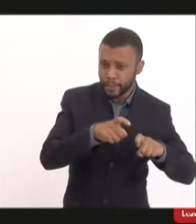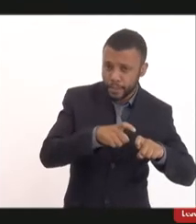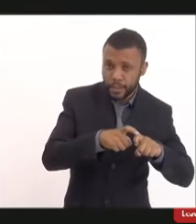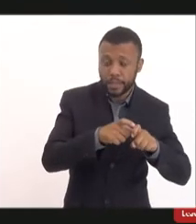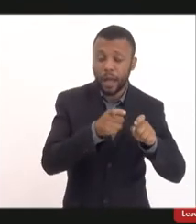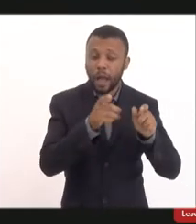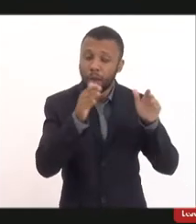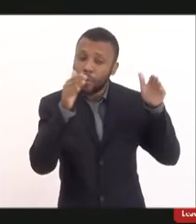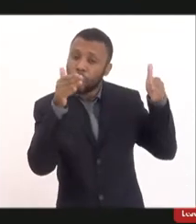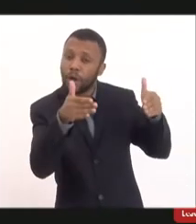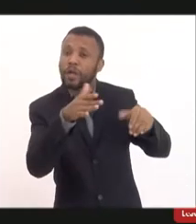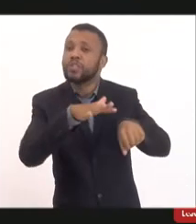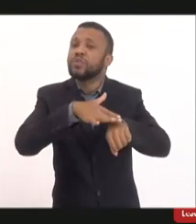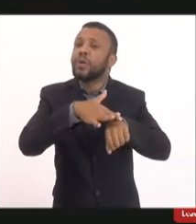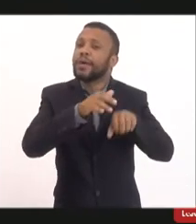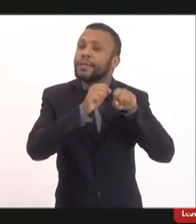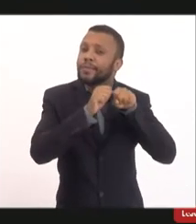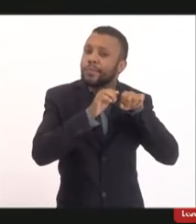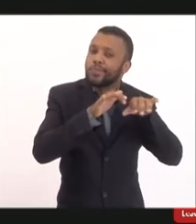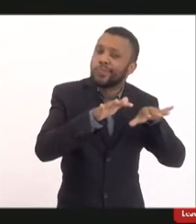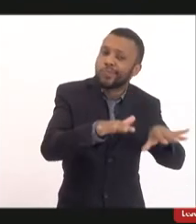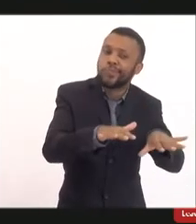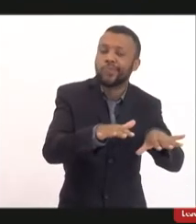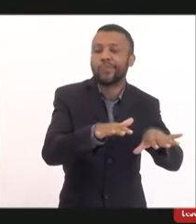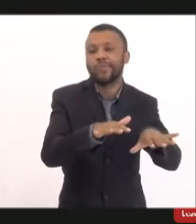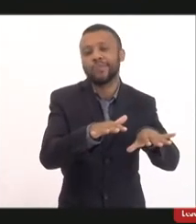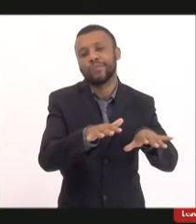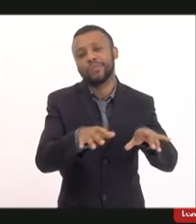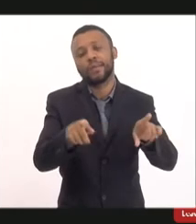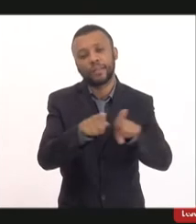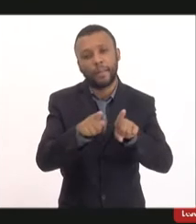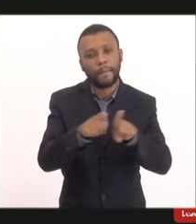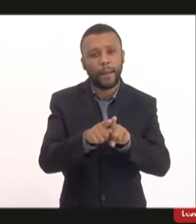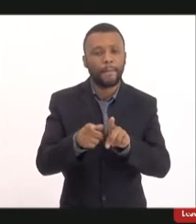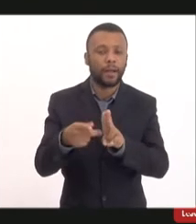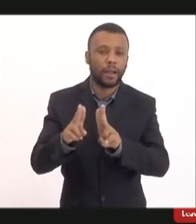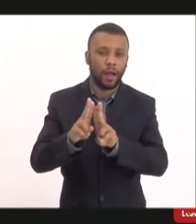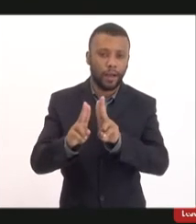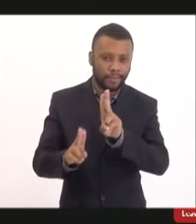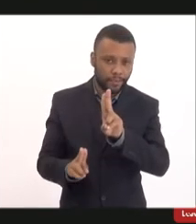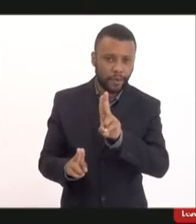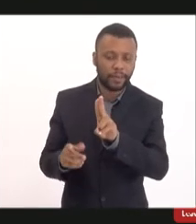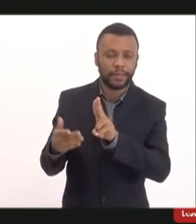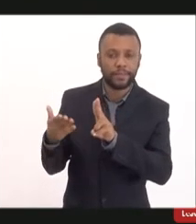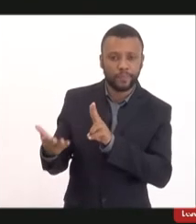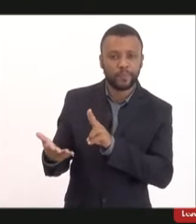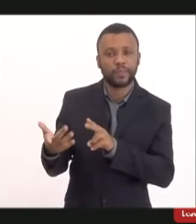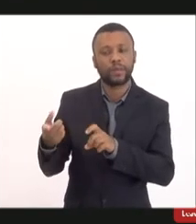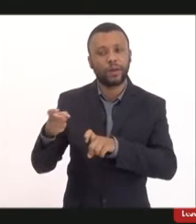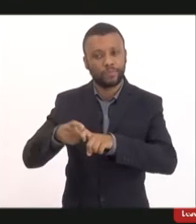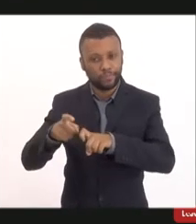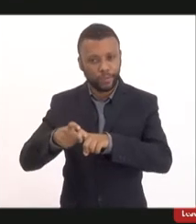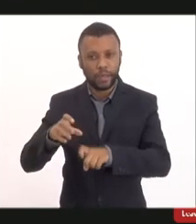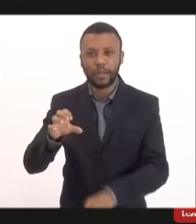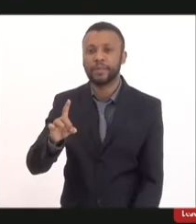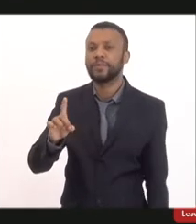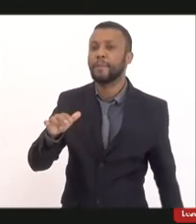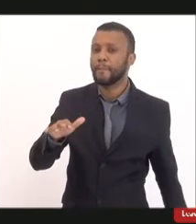doenças infecciosas e parasitárias pela UFRJ doutor Edmilson o senhor dispõe de 10 minutos